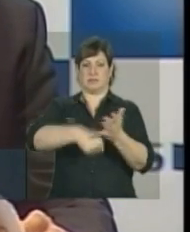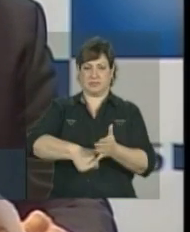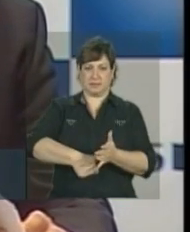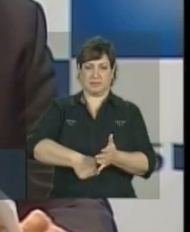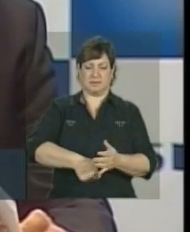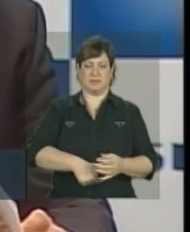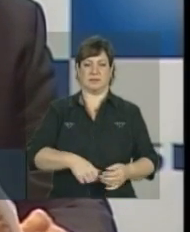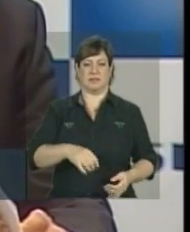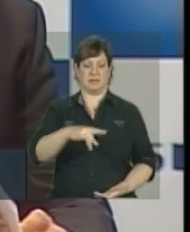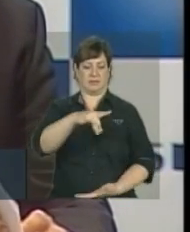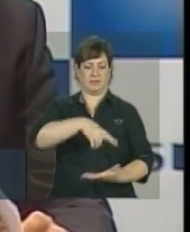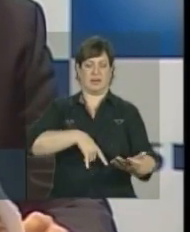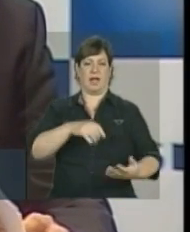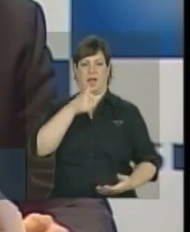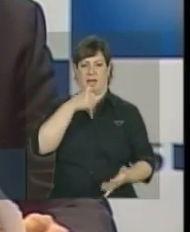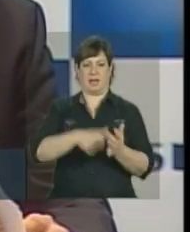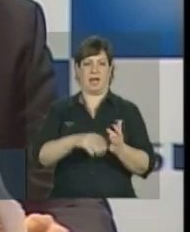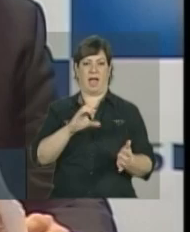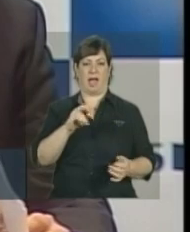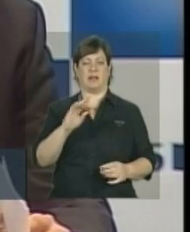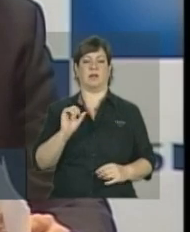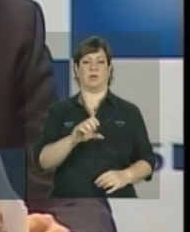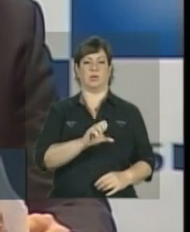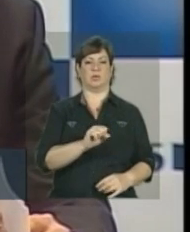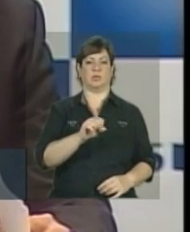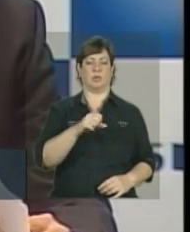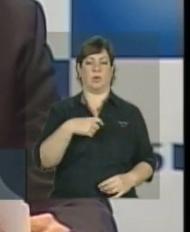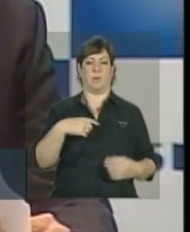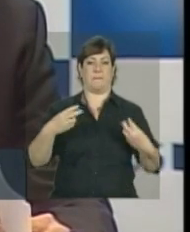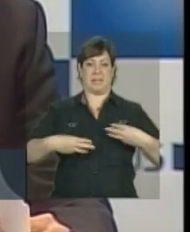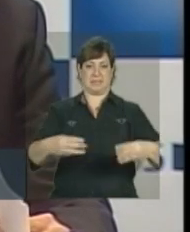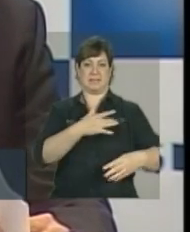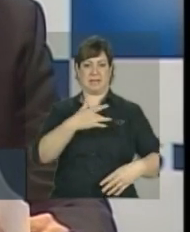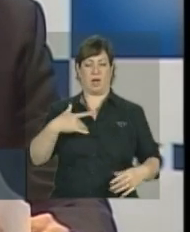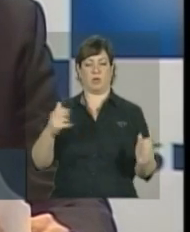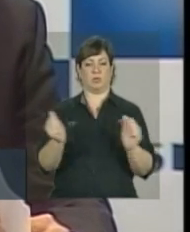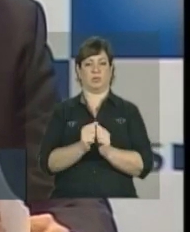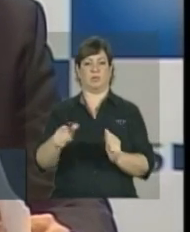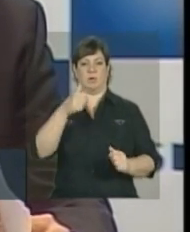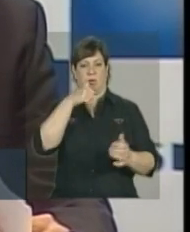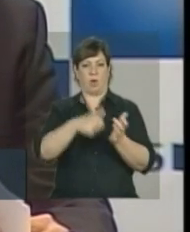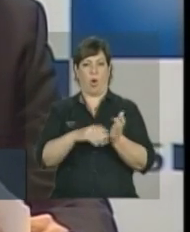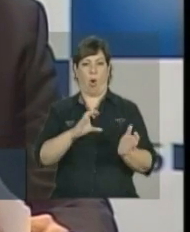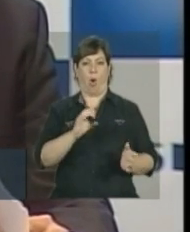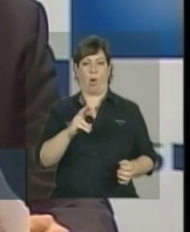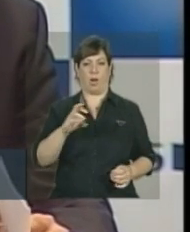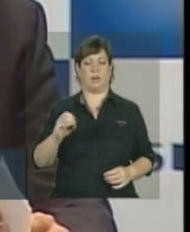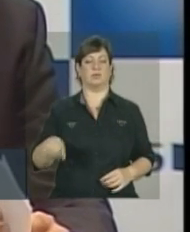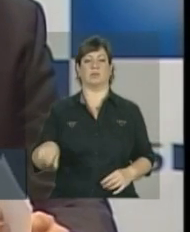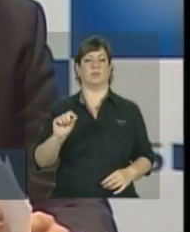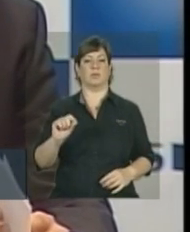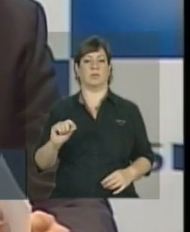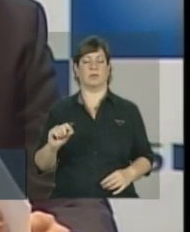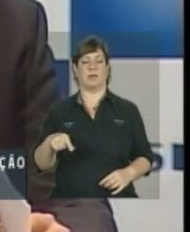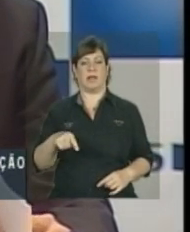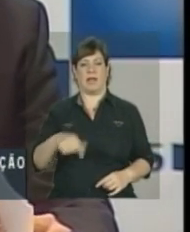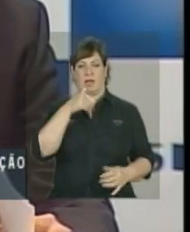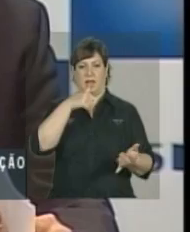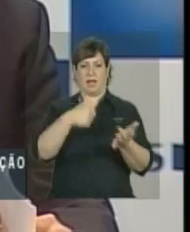na parceria do Ministério da Saúde com os Correios. Através dessa carta, a primeira ação que ele nos ajuda é